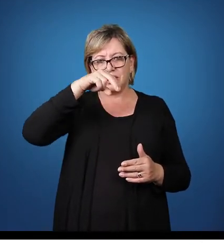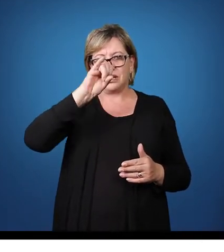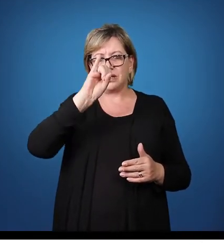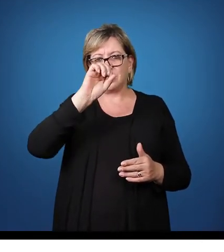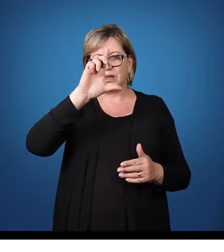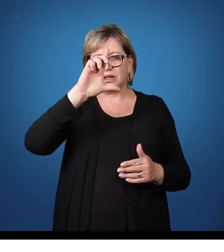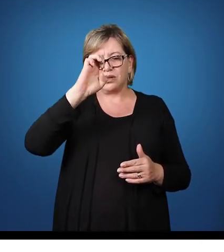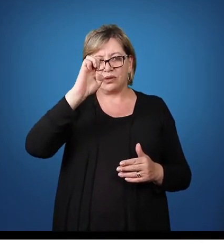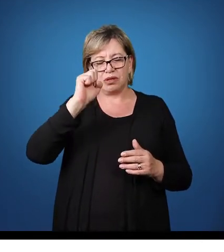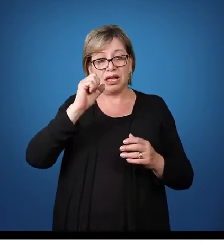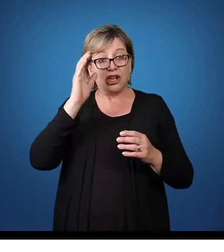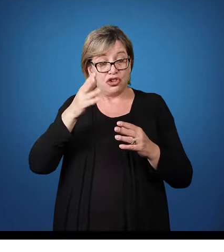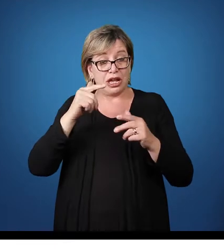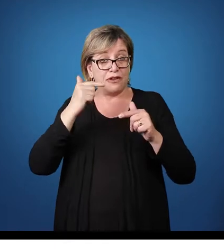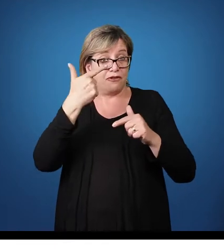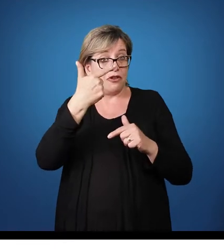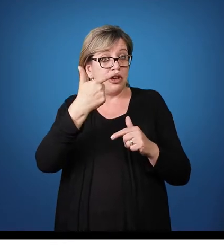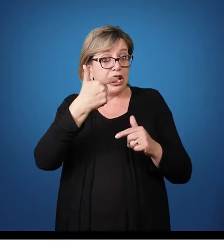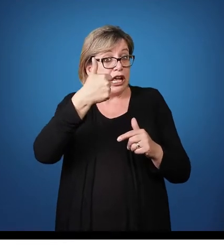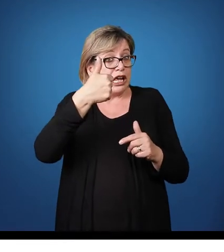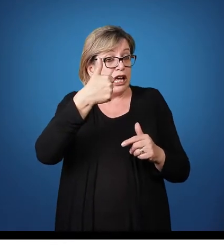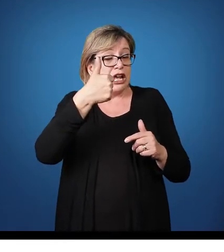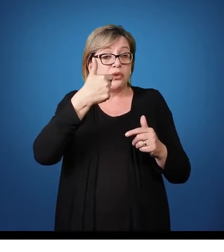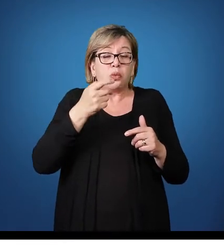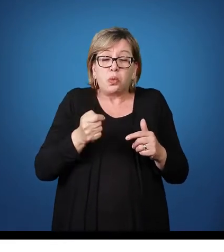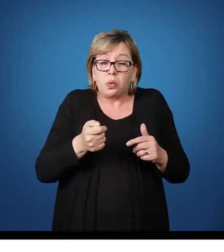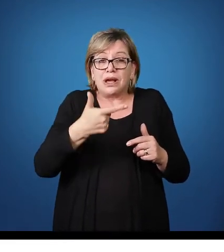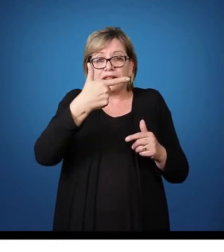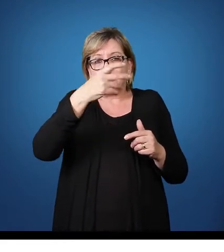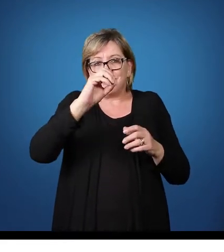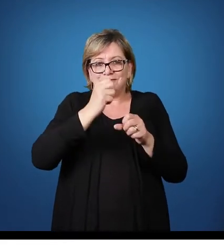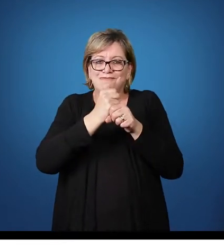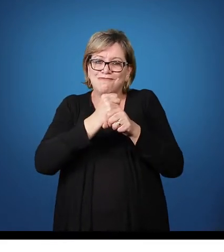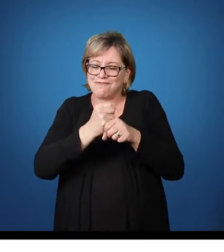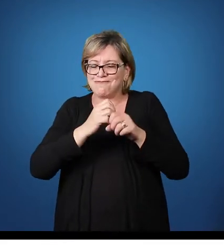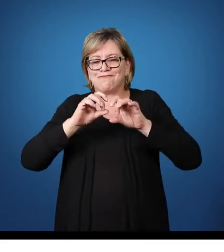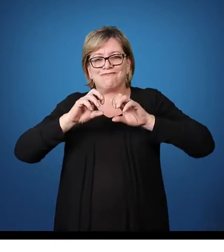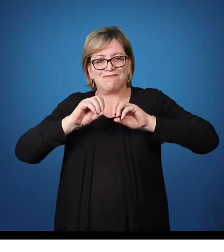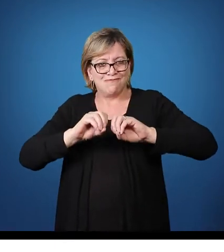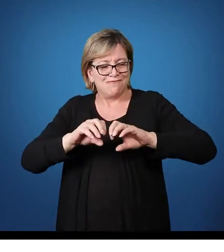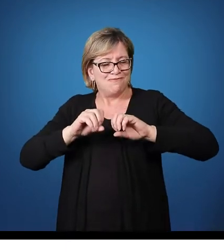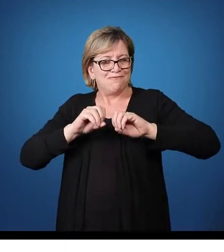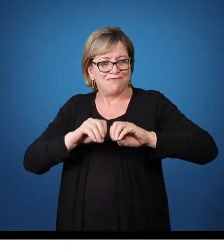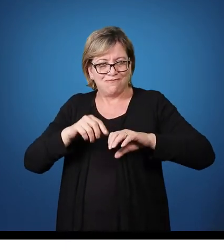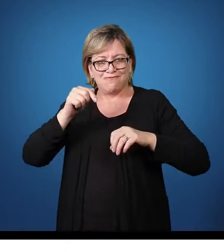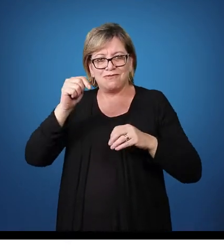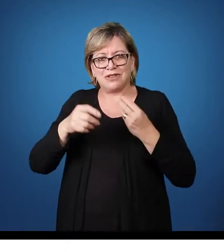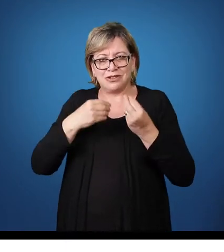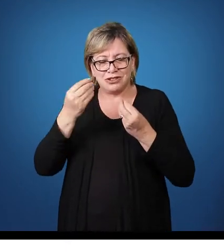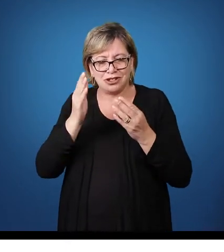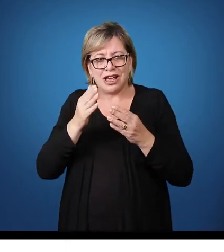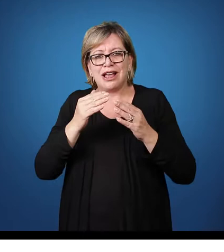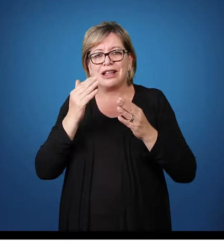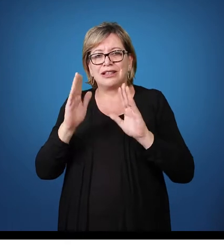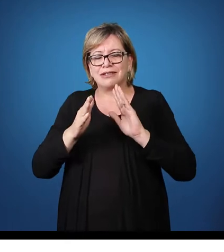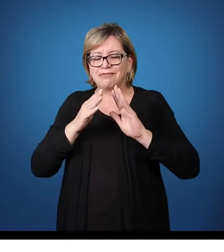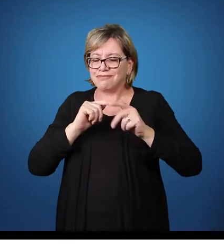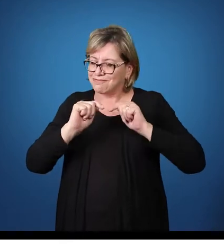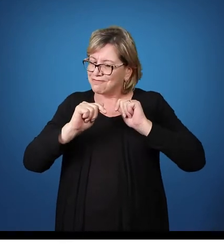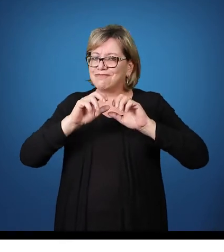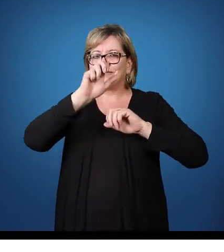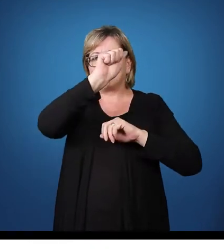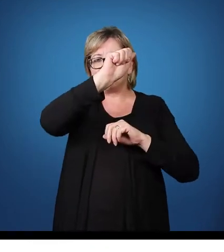20 anos com a educação, 14 deles com a alfabetização Já atuou também como coordenadora